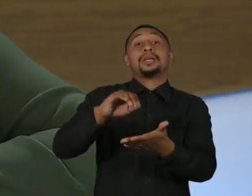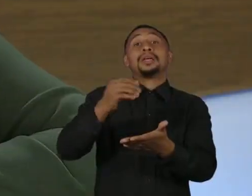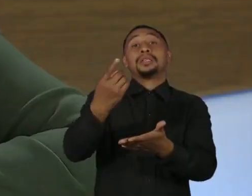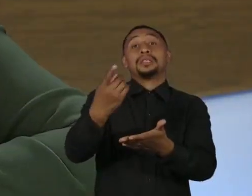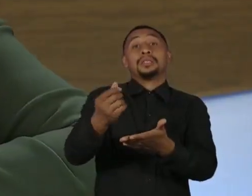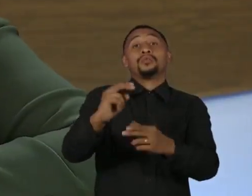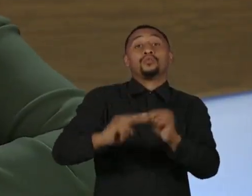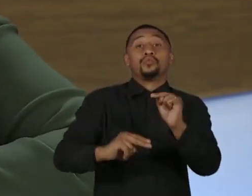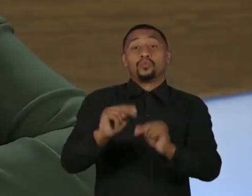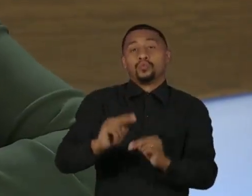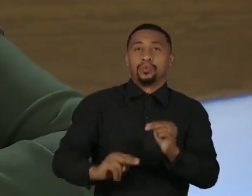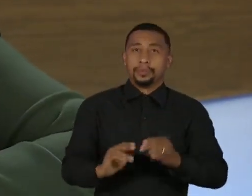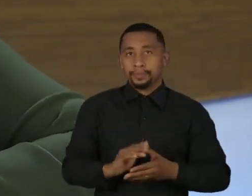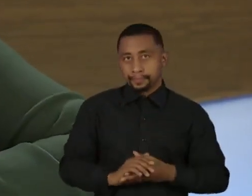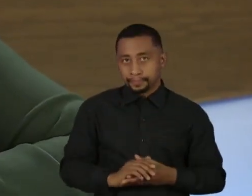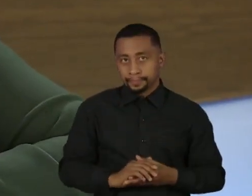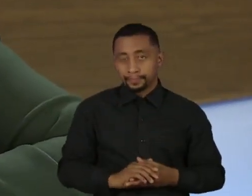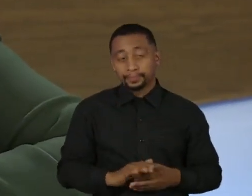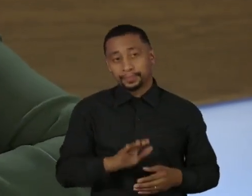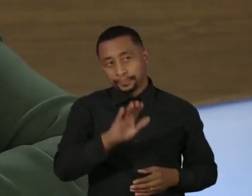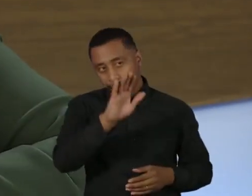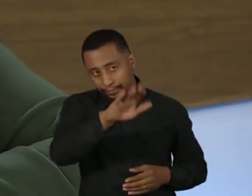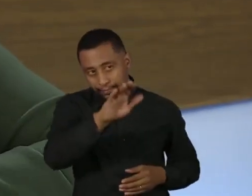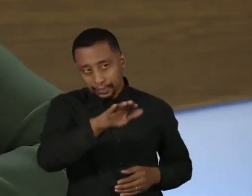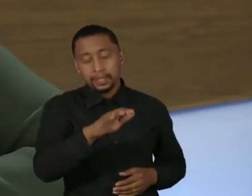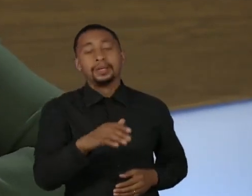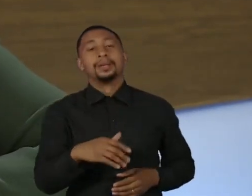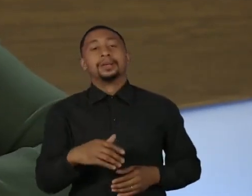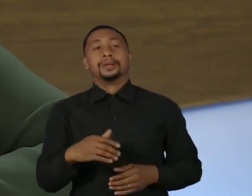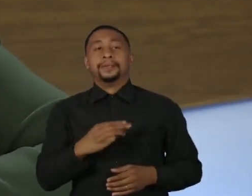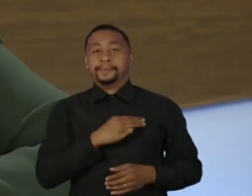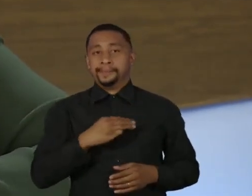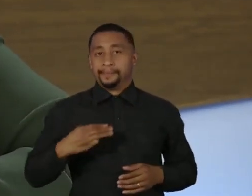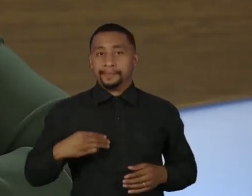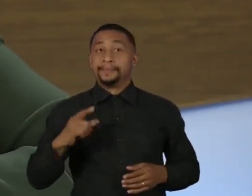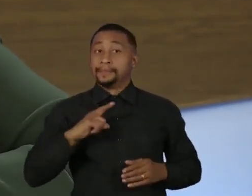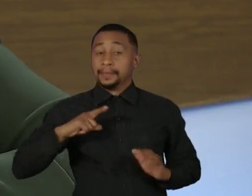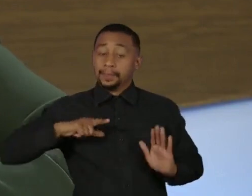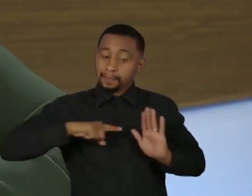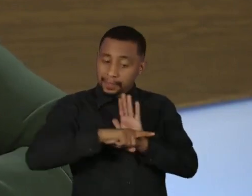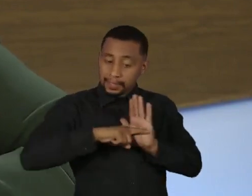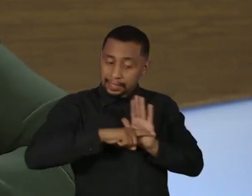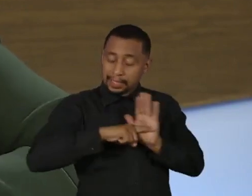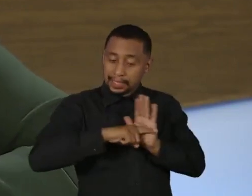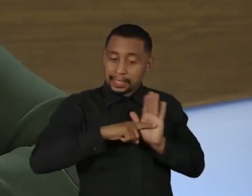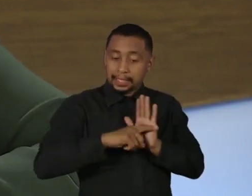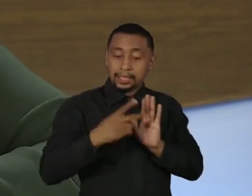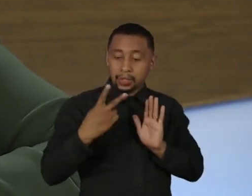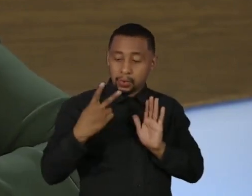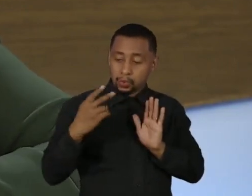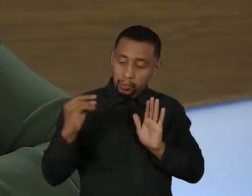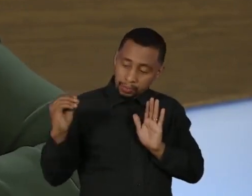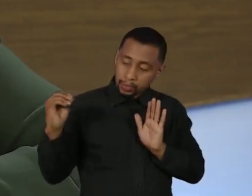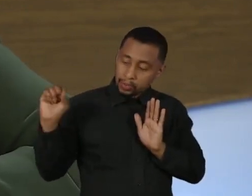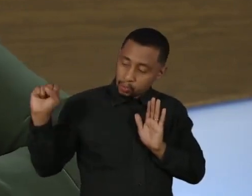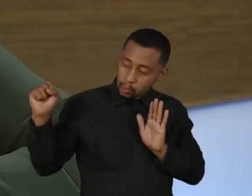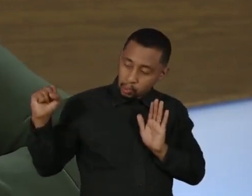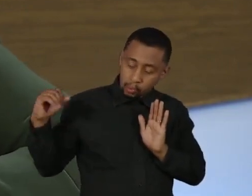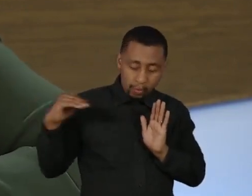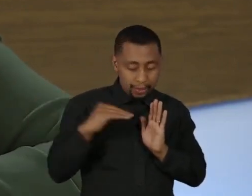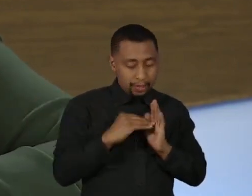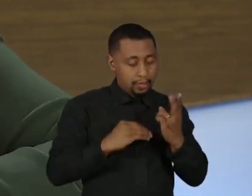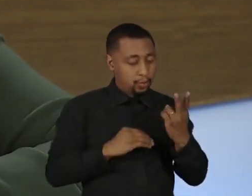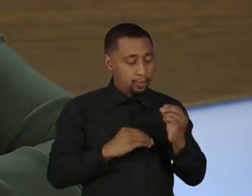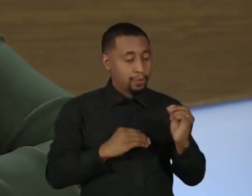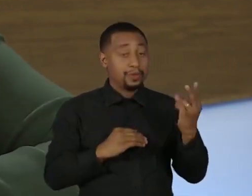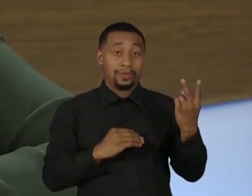Ministro, tem uma pesquisa da Rio Pura de Escola Pública Universidade que de 2008 a 2020 foram fechadas mais de um milhão